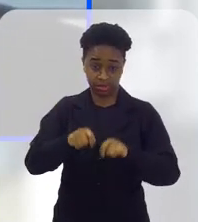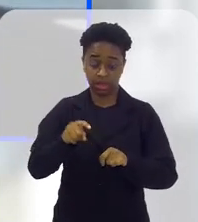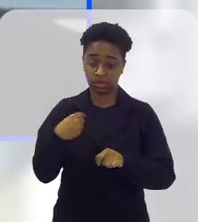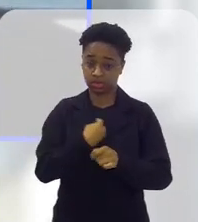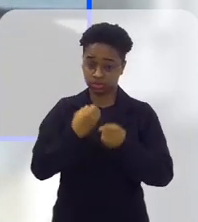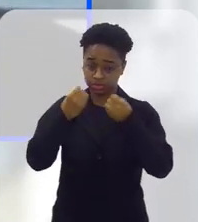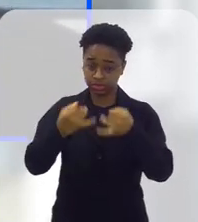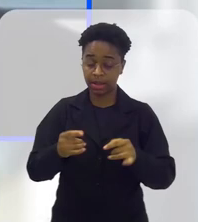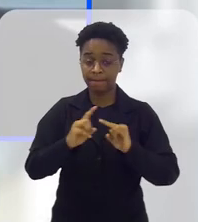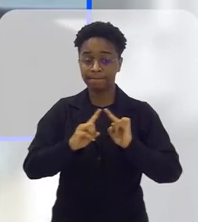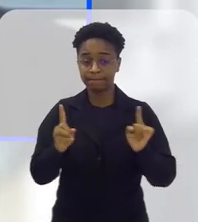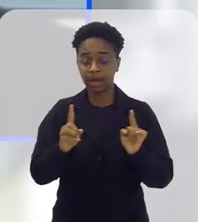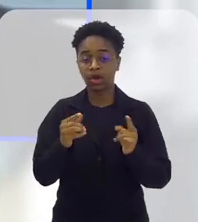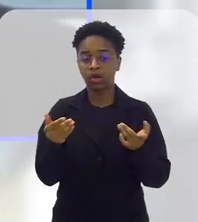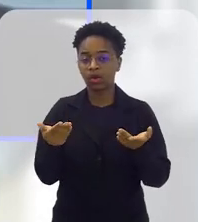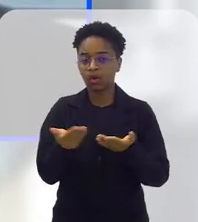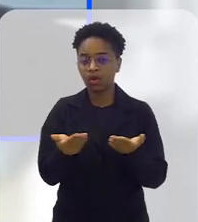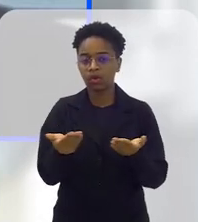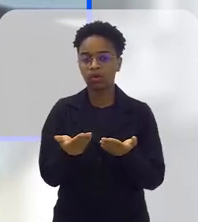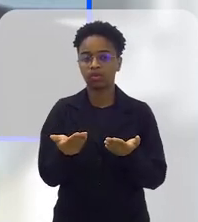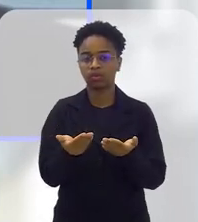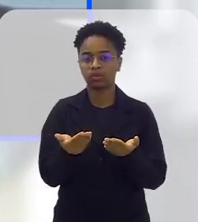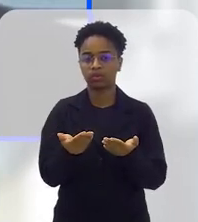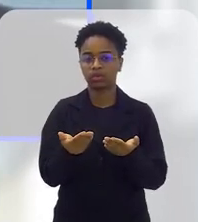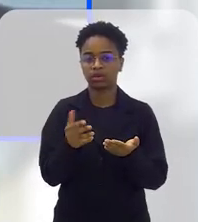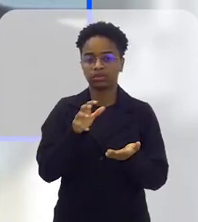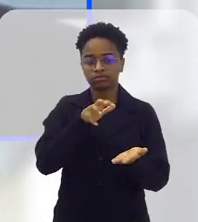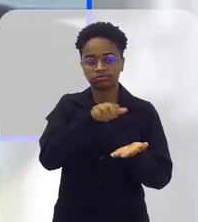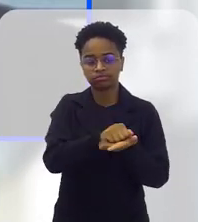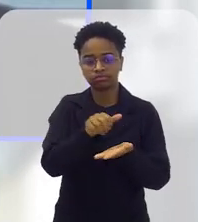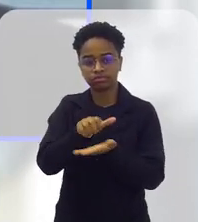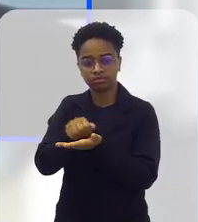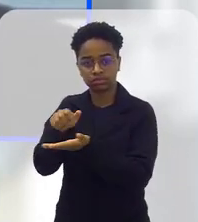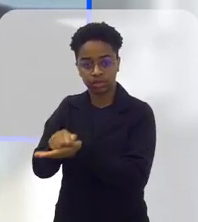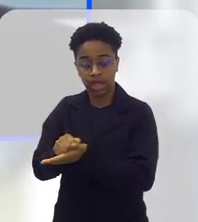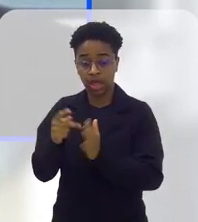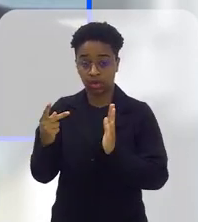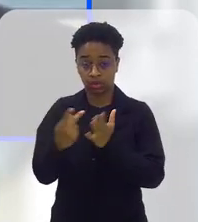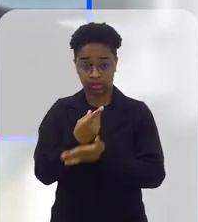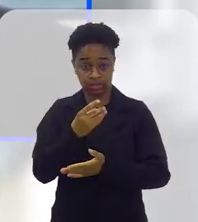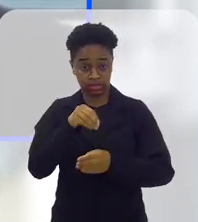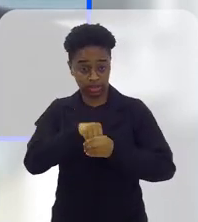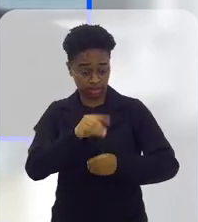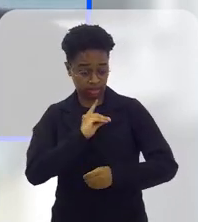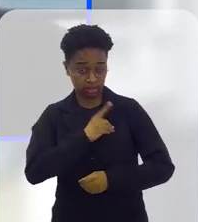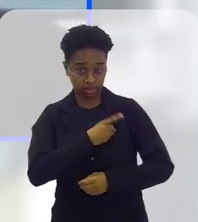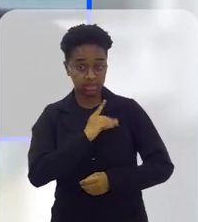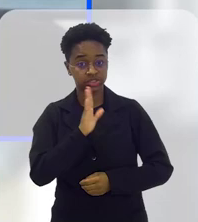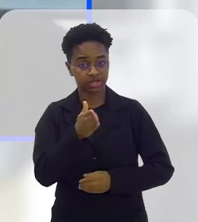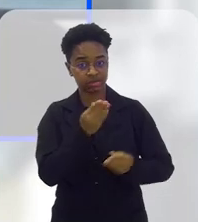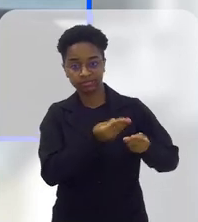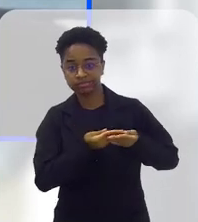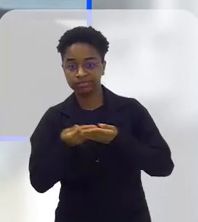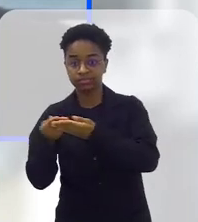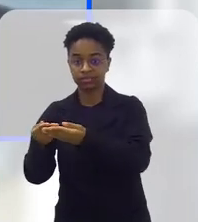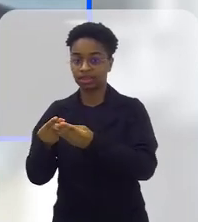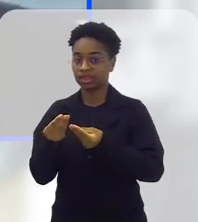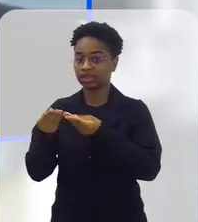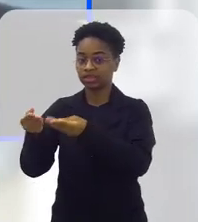a gente vai colocar um pouco sobre isso. Mas hoje, todo o registro de ocorrência policial feito na delegacia já